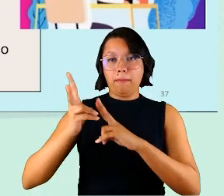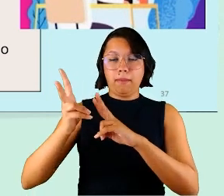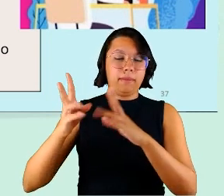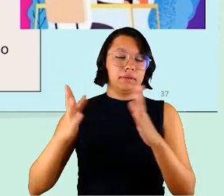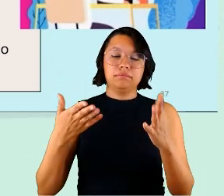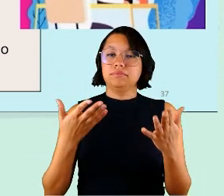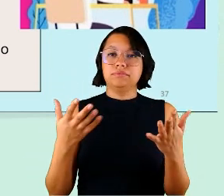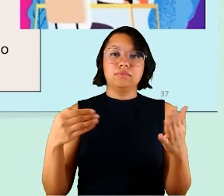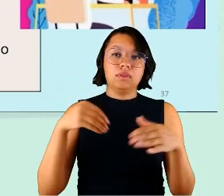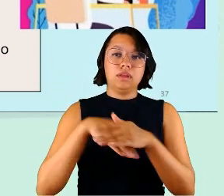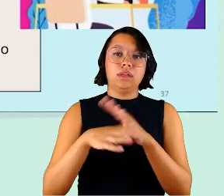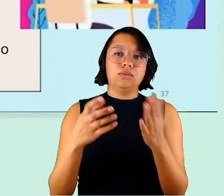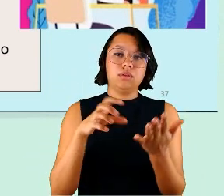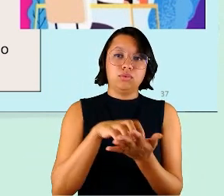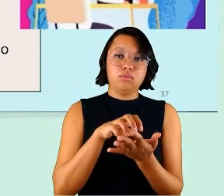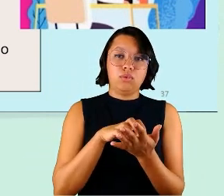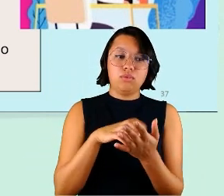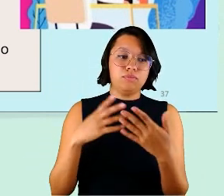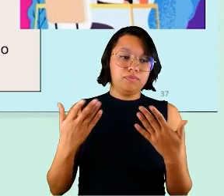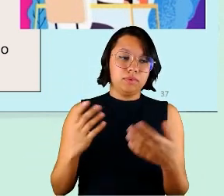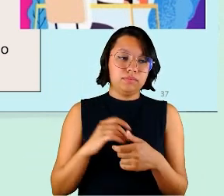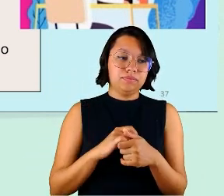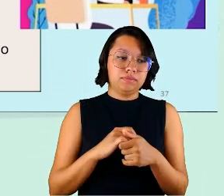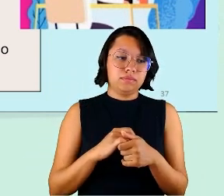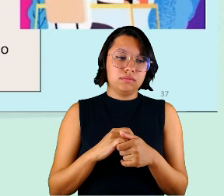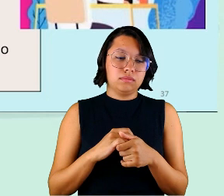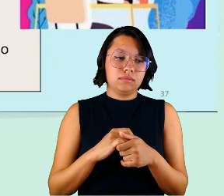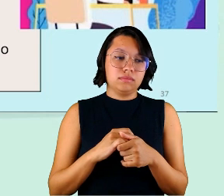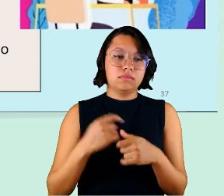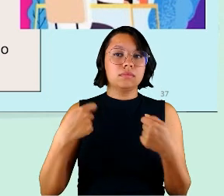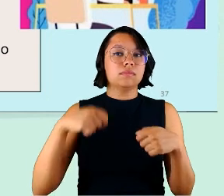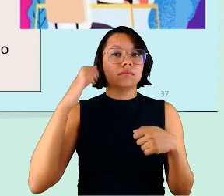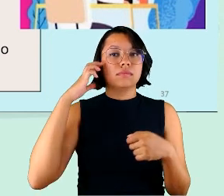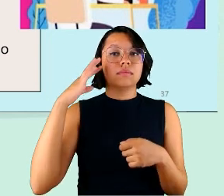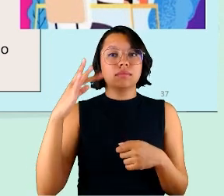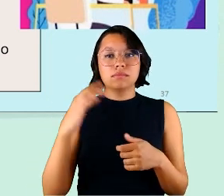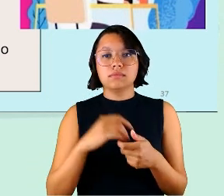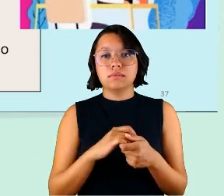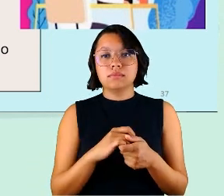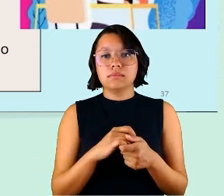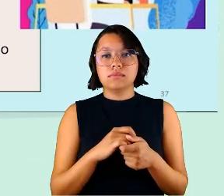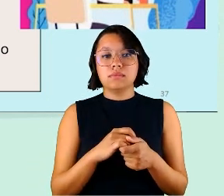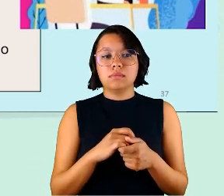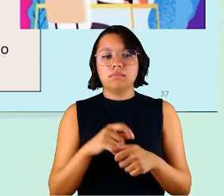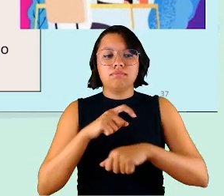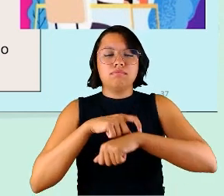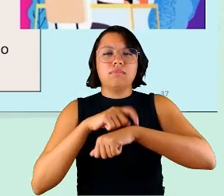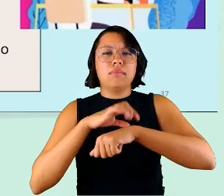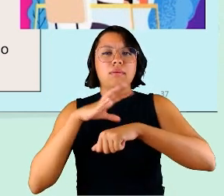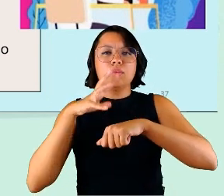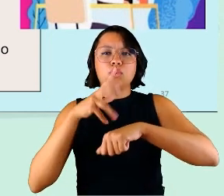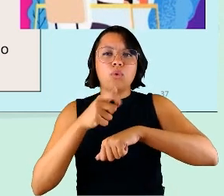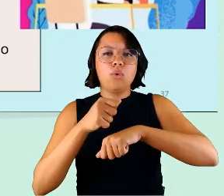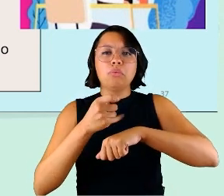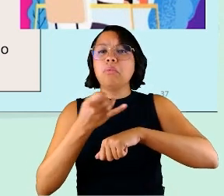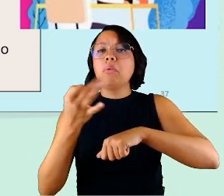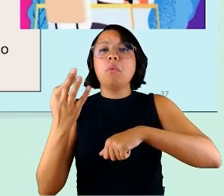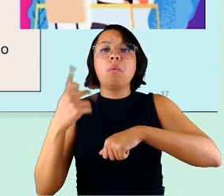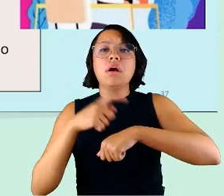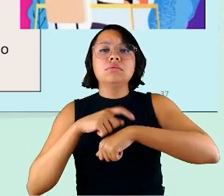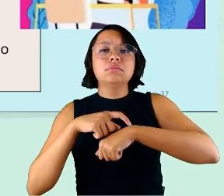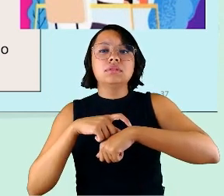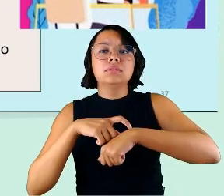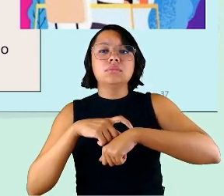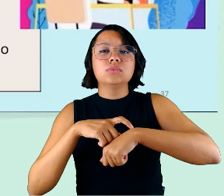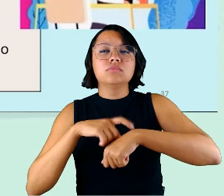na organização então a gente precisa pensar tempo integral por quanto tempo né se vai